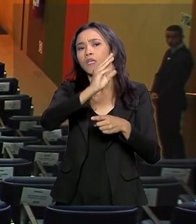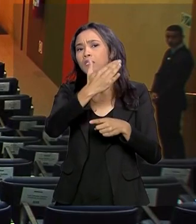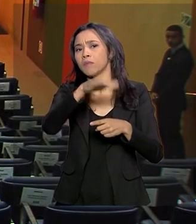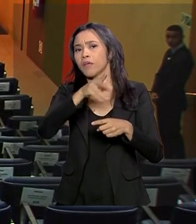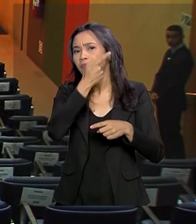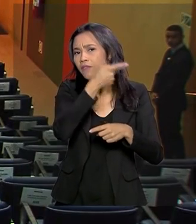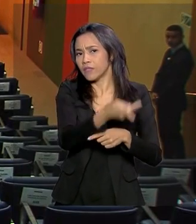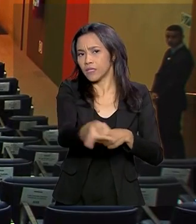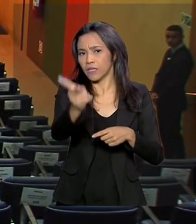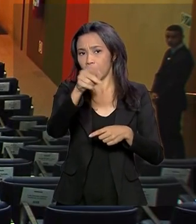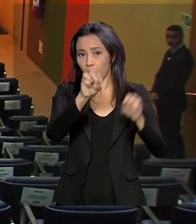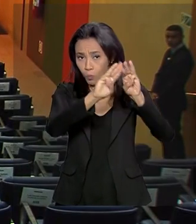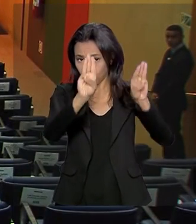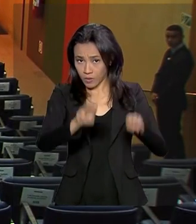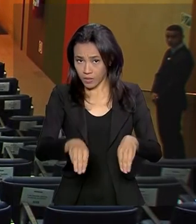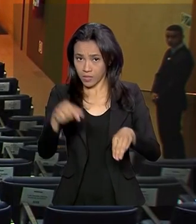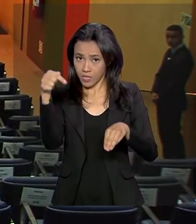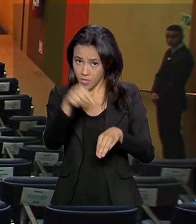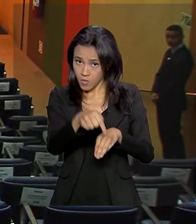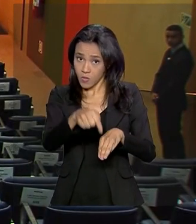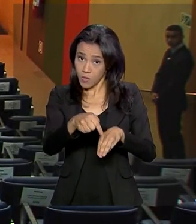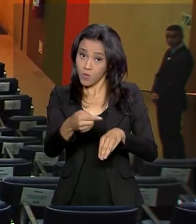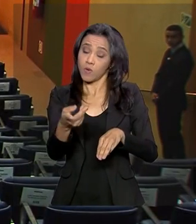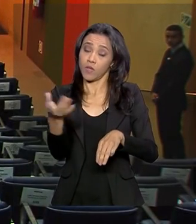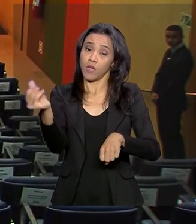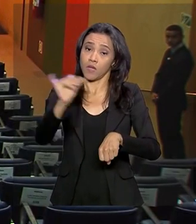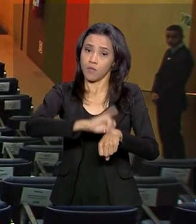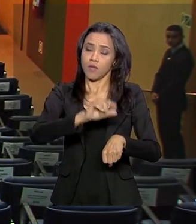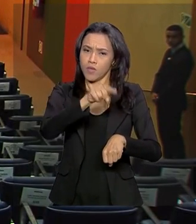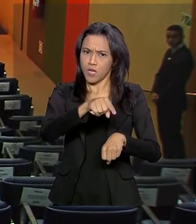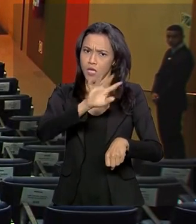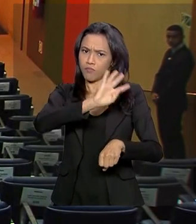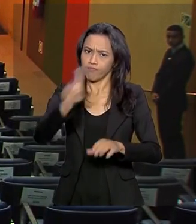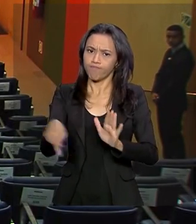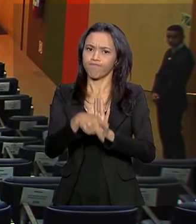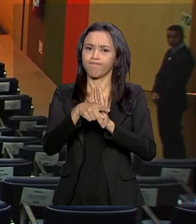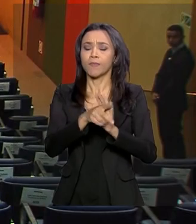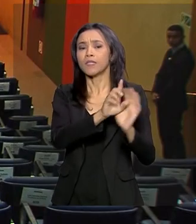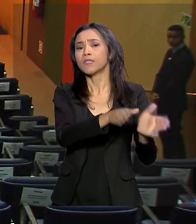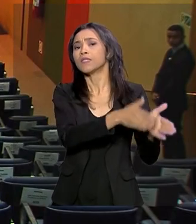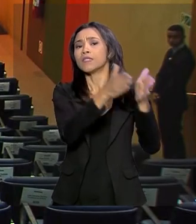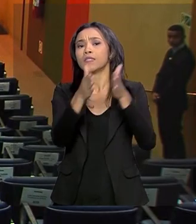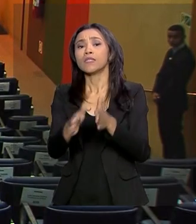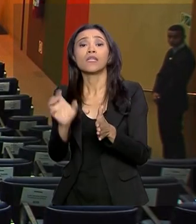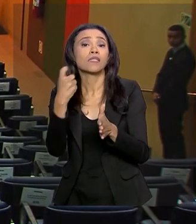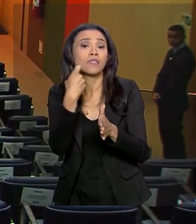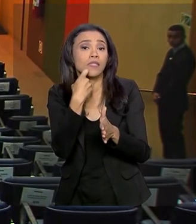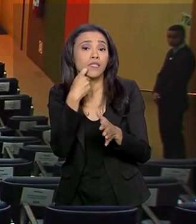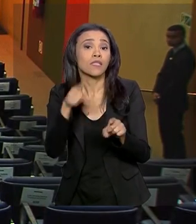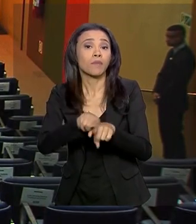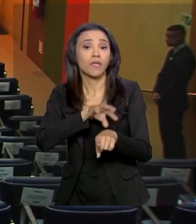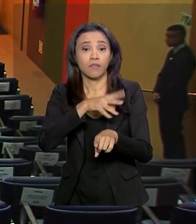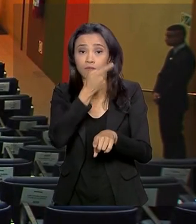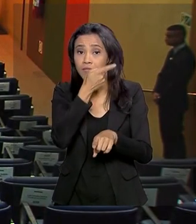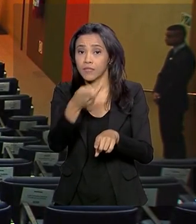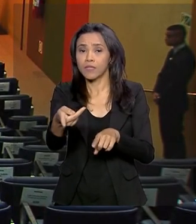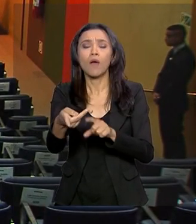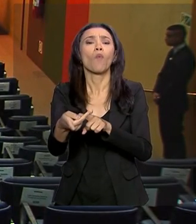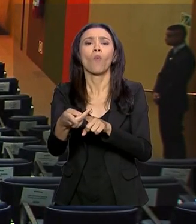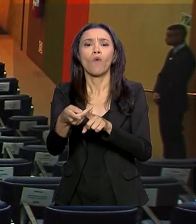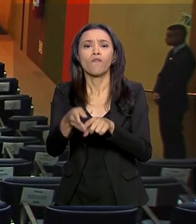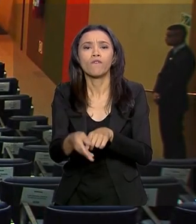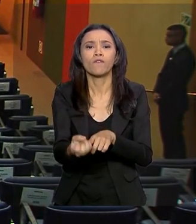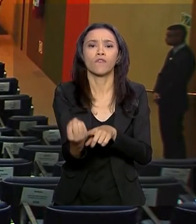Museu Marechal Deodoro, um patrimônio histórico alagoano e nacional. E na sexta-feira pela manhã, o vice-presidente viaja para